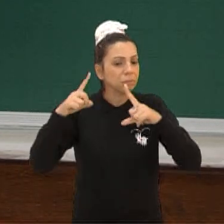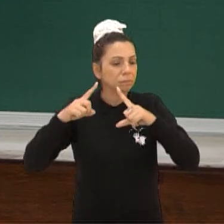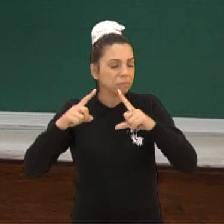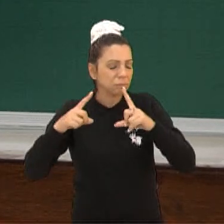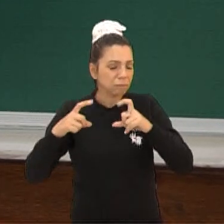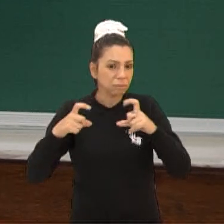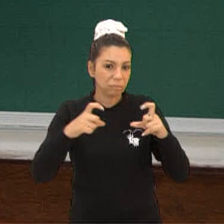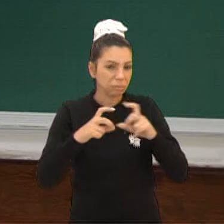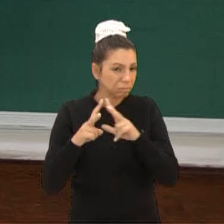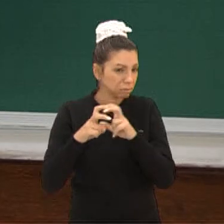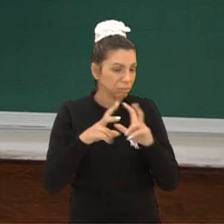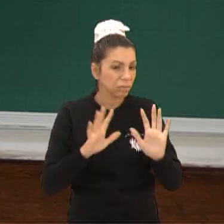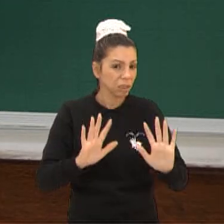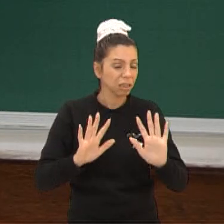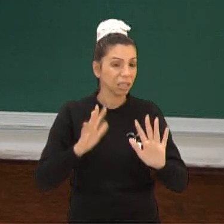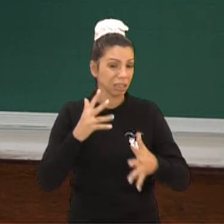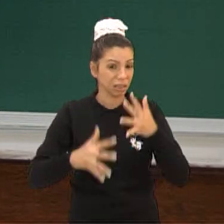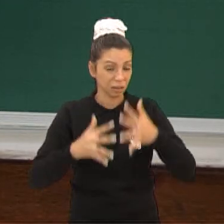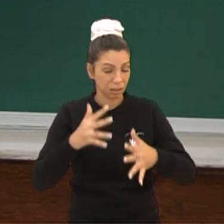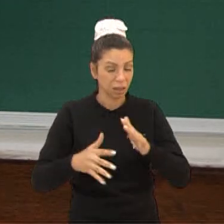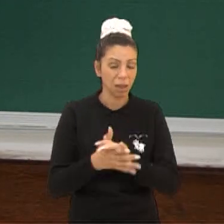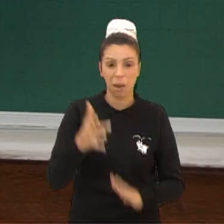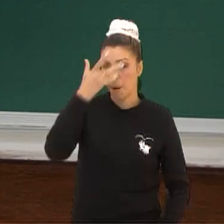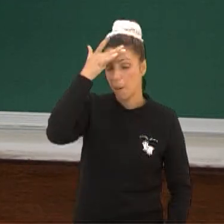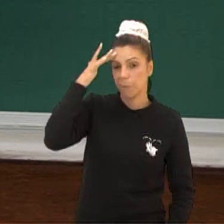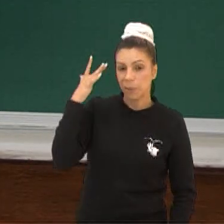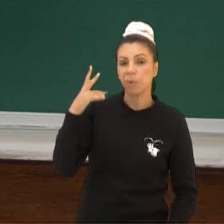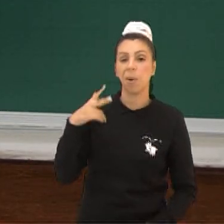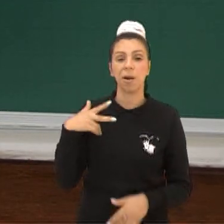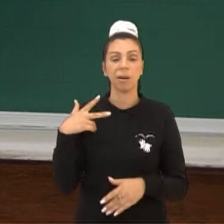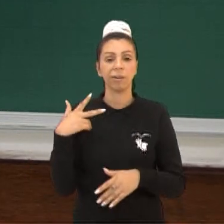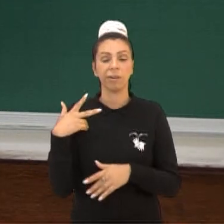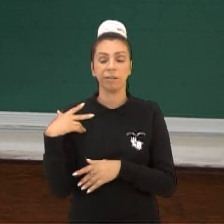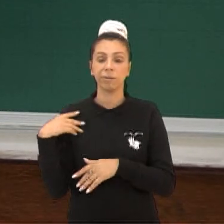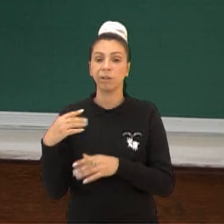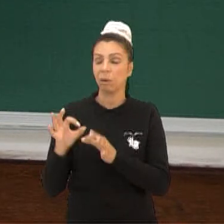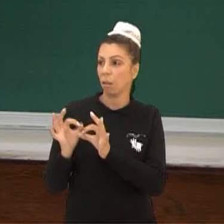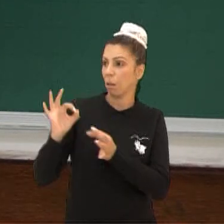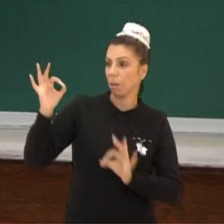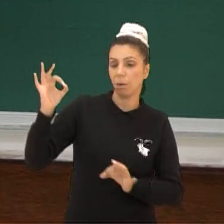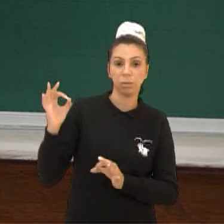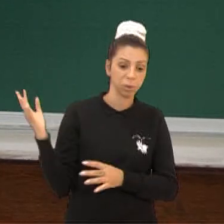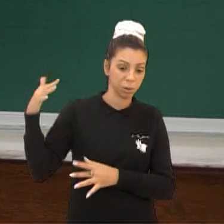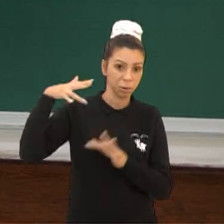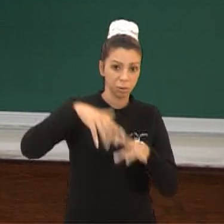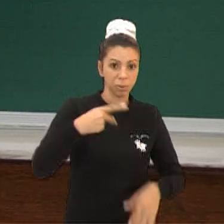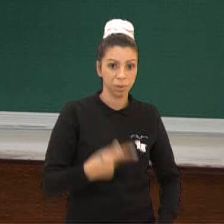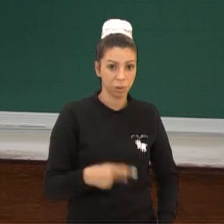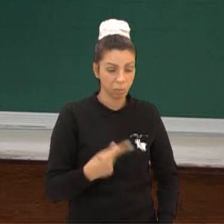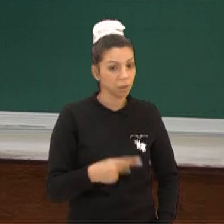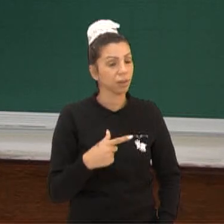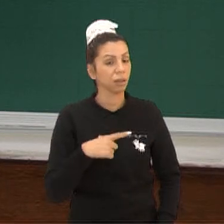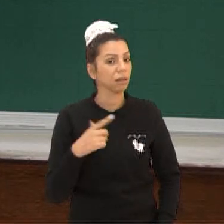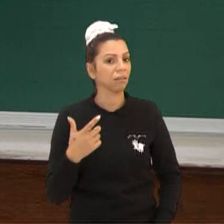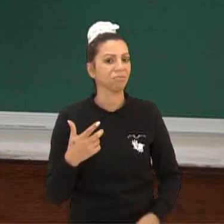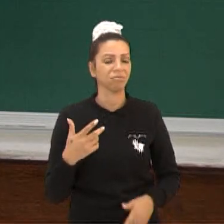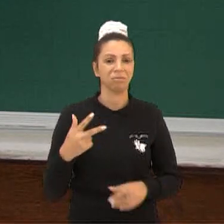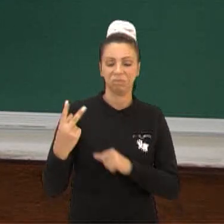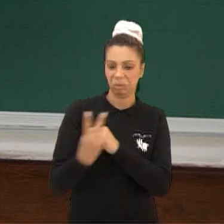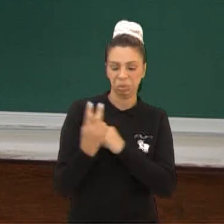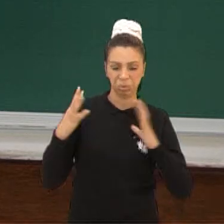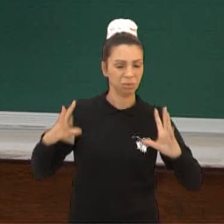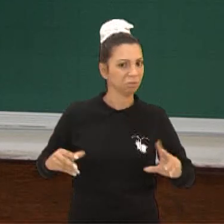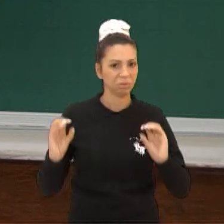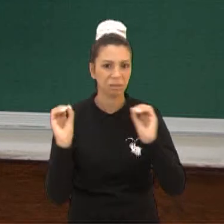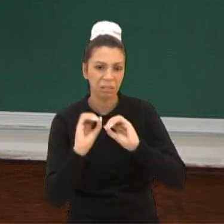pessoas que vinham de tão longe e não se cuidavam, enquanto os índios se cuidavam bastante. E nós vimos que o interim da guerra, a